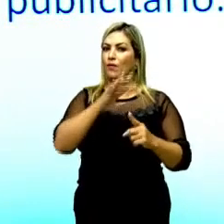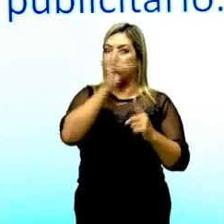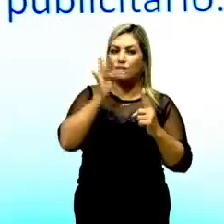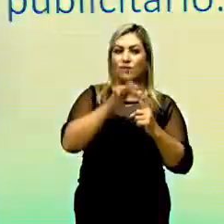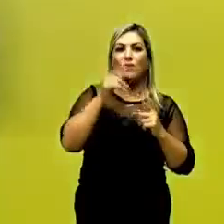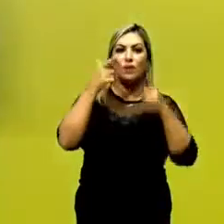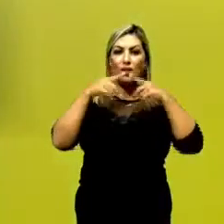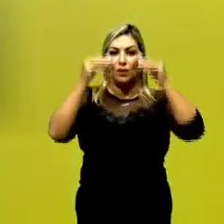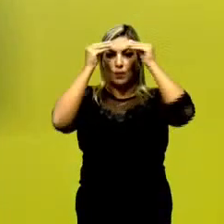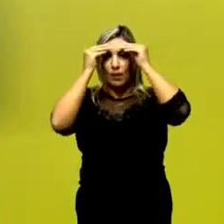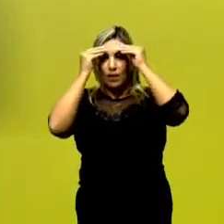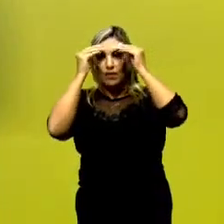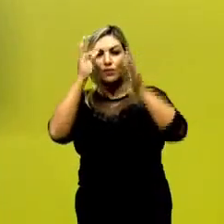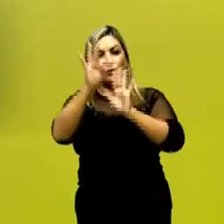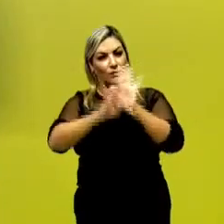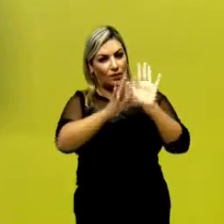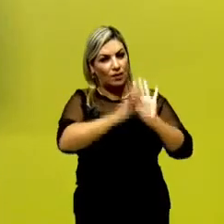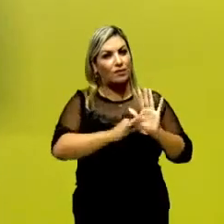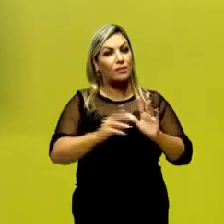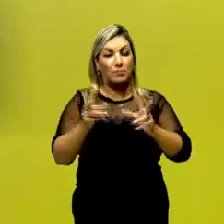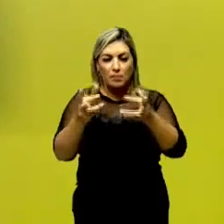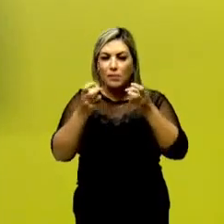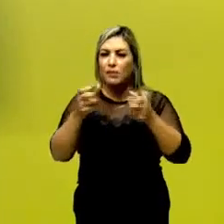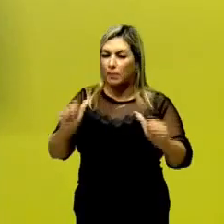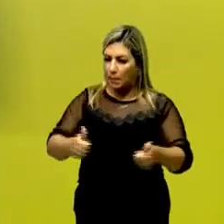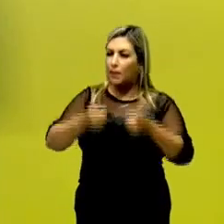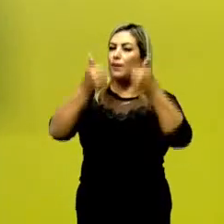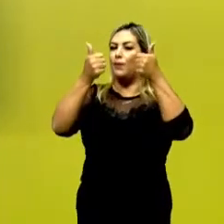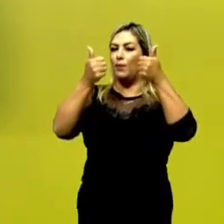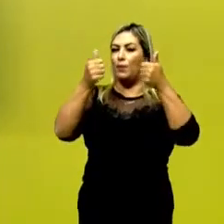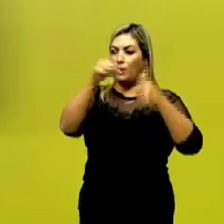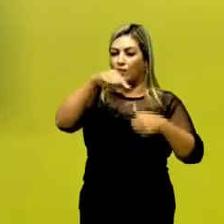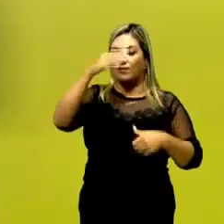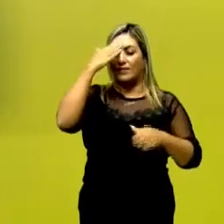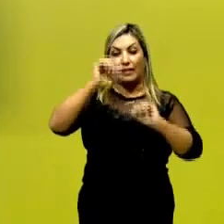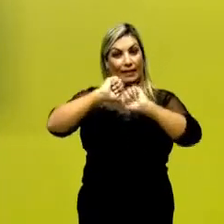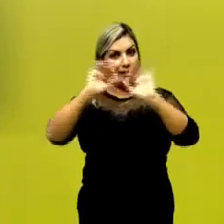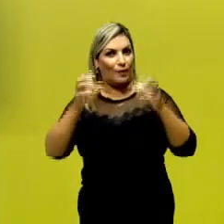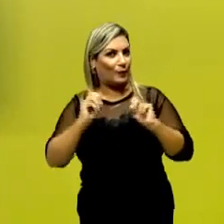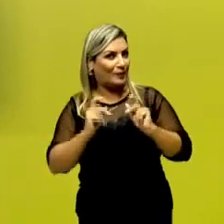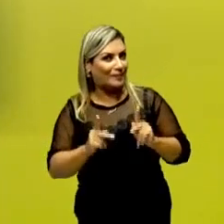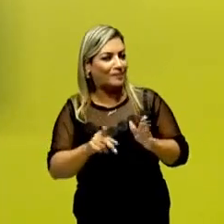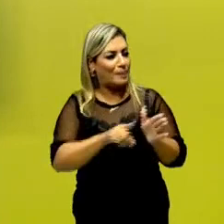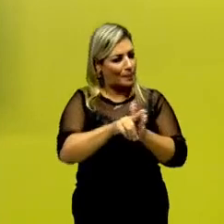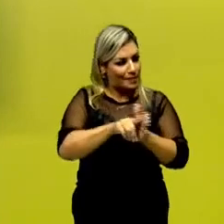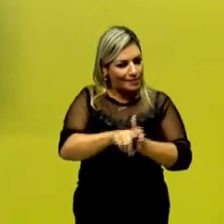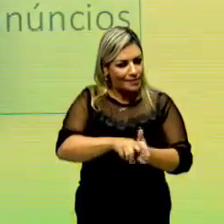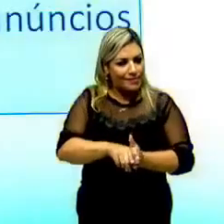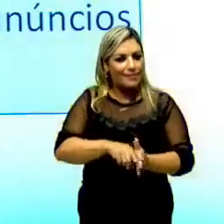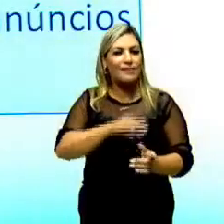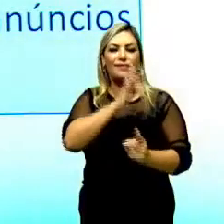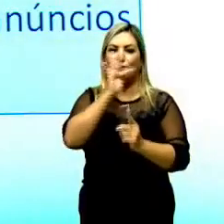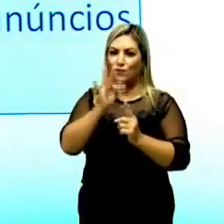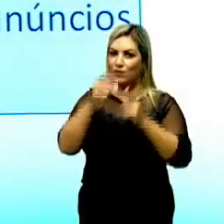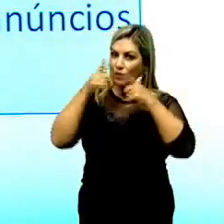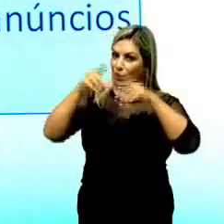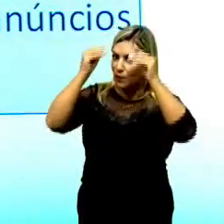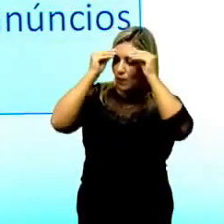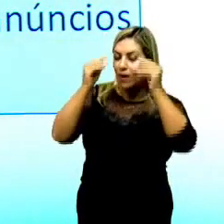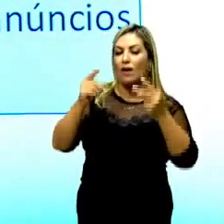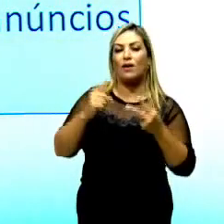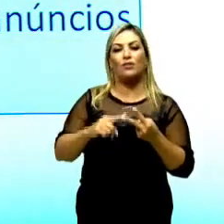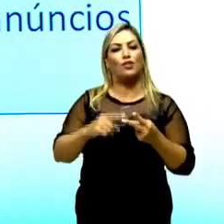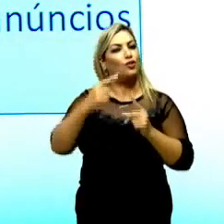textos e essa percepção ficará muito melhor para que você entenda, ok? Pesquise sobre funções de linguagem,